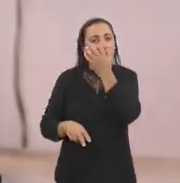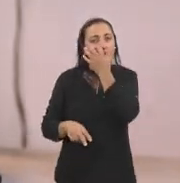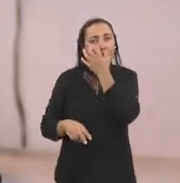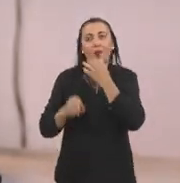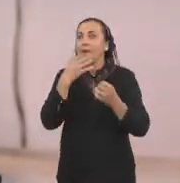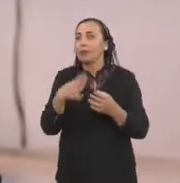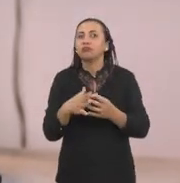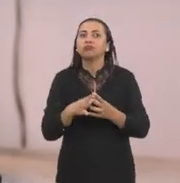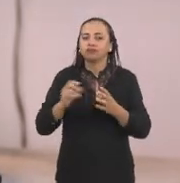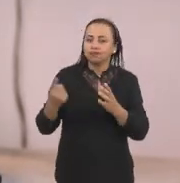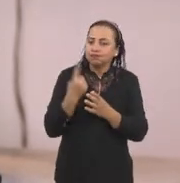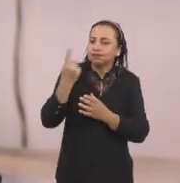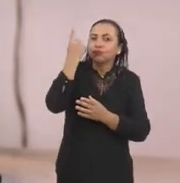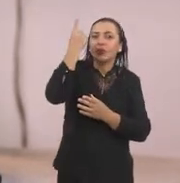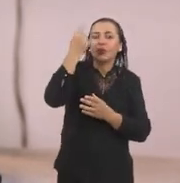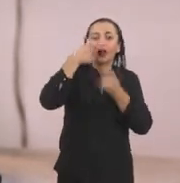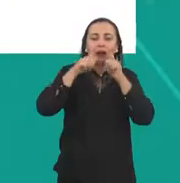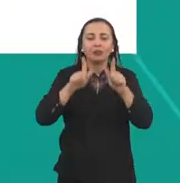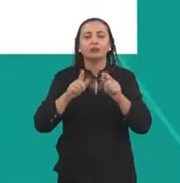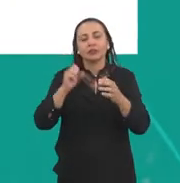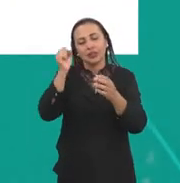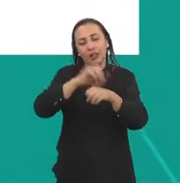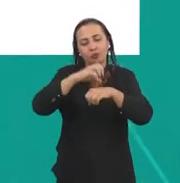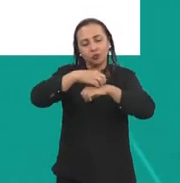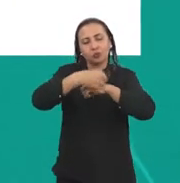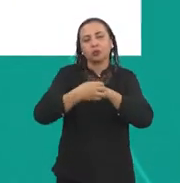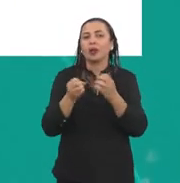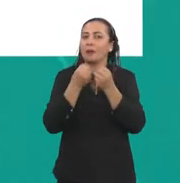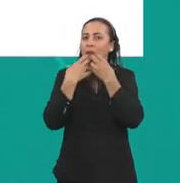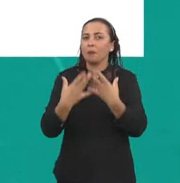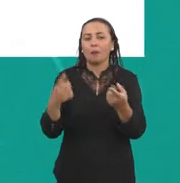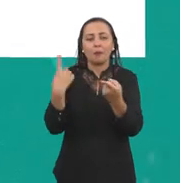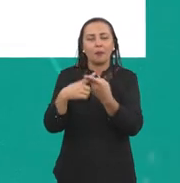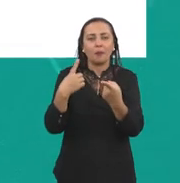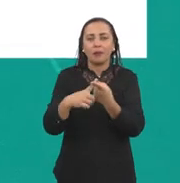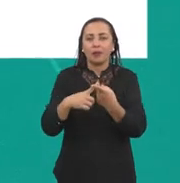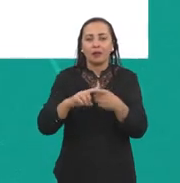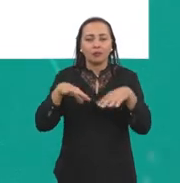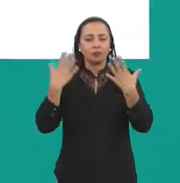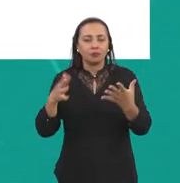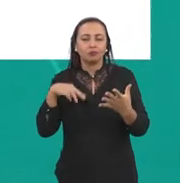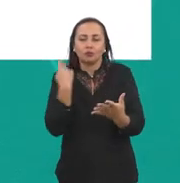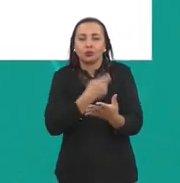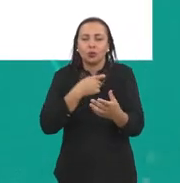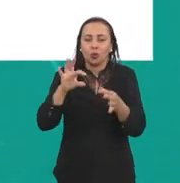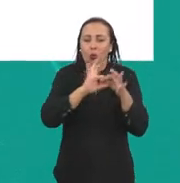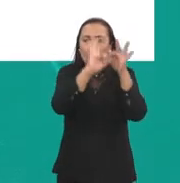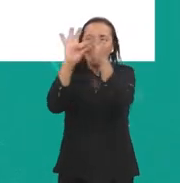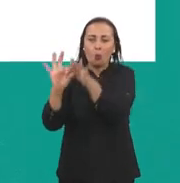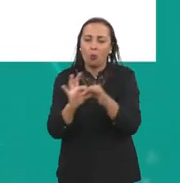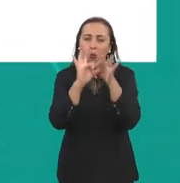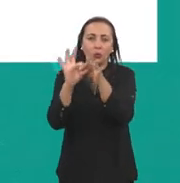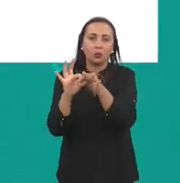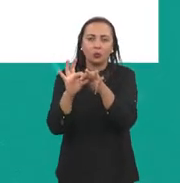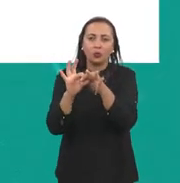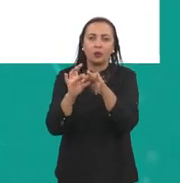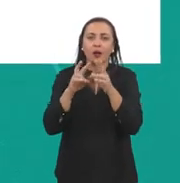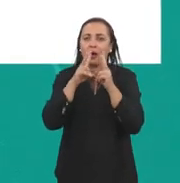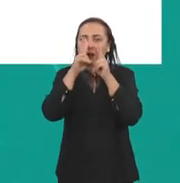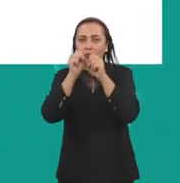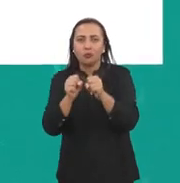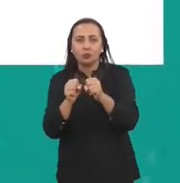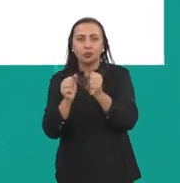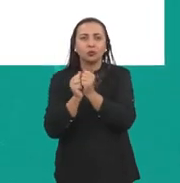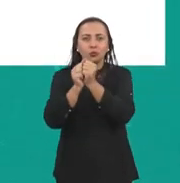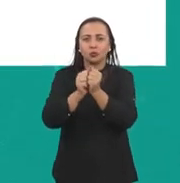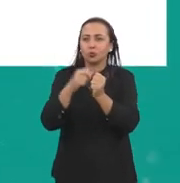da fase aguda e da fase crônica da chikungunha. E aí foi muito interessante porque no momento que a gente uniu esforços com o pessoal do Maranhão,